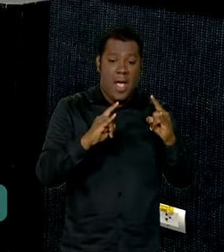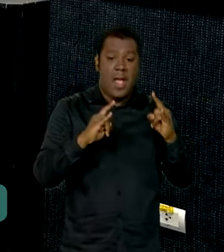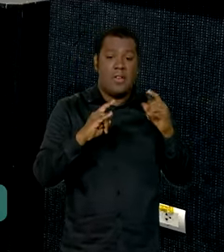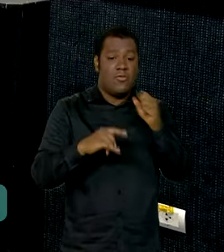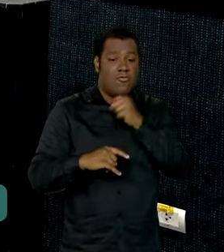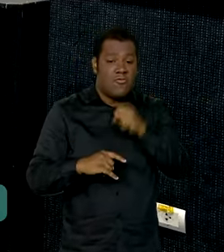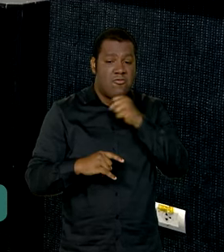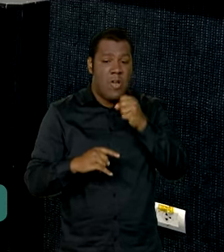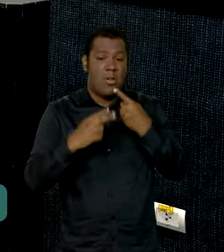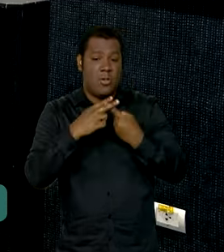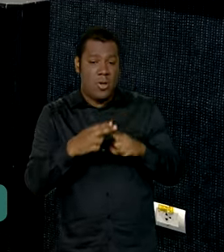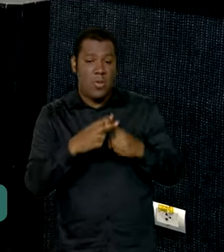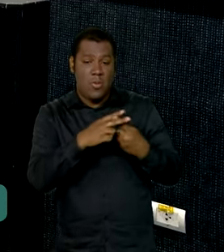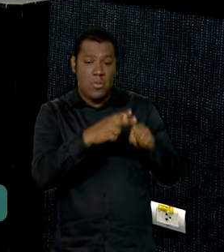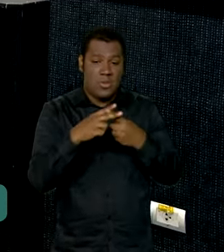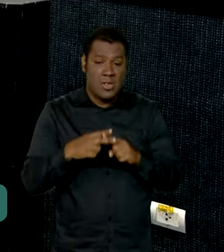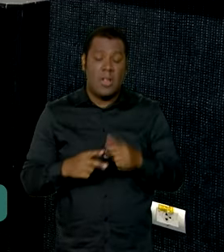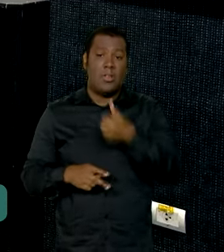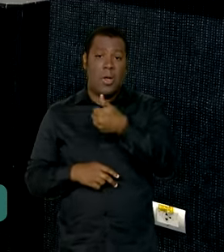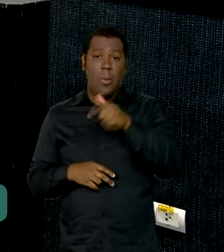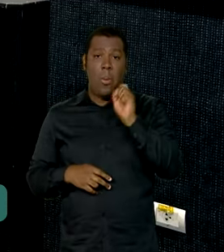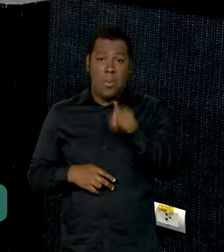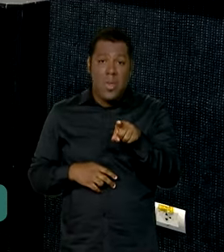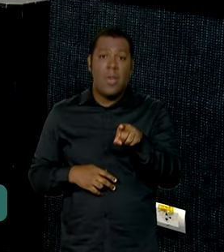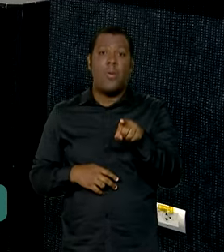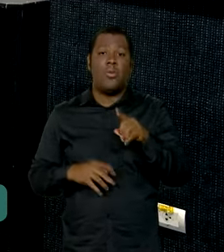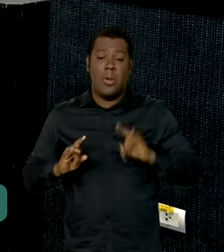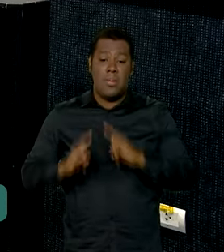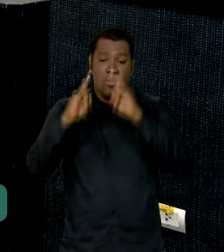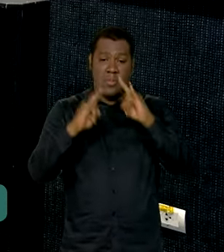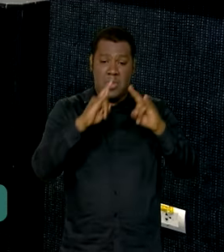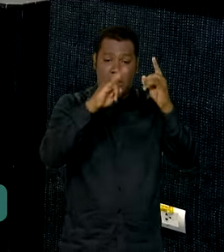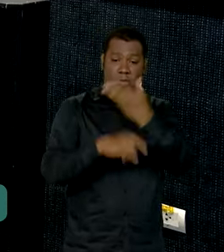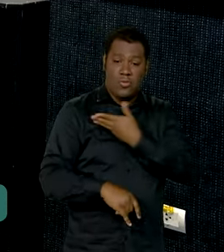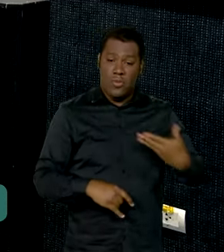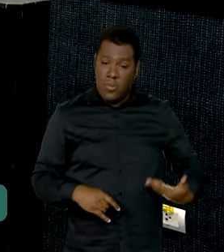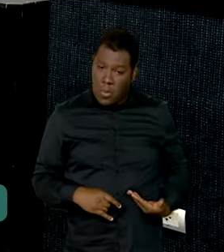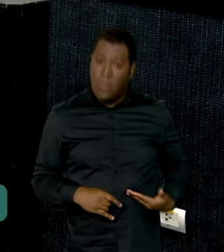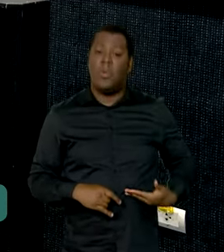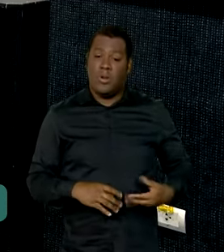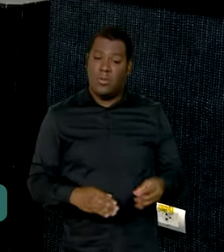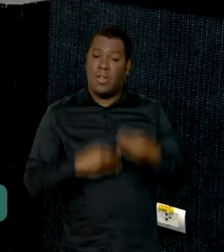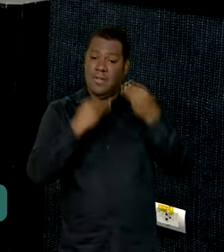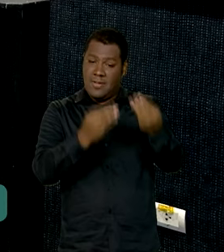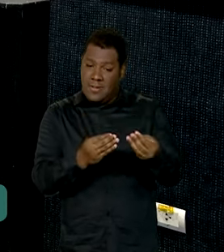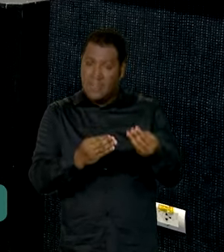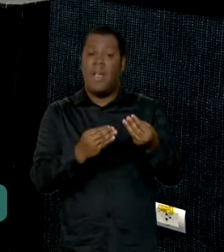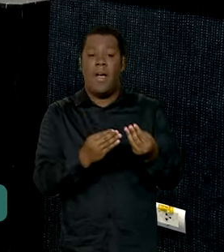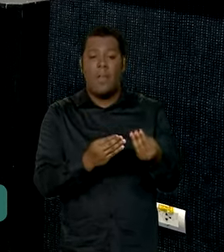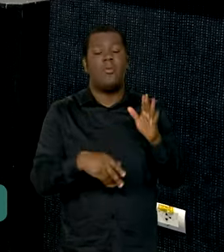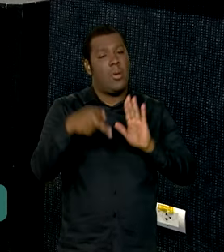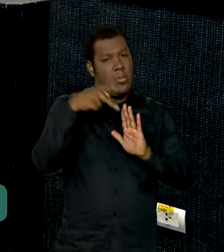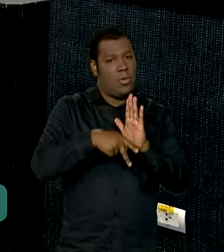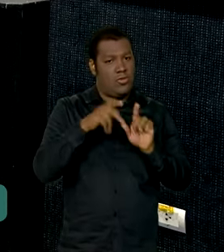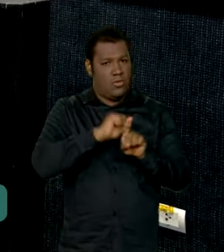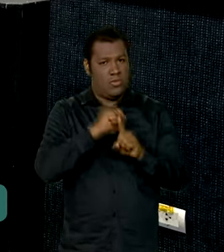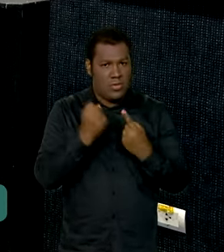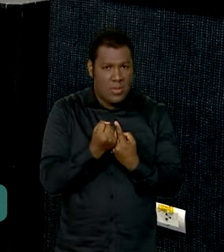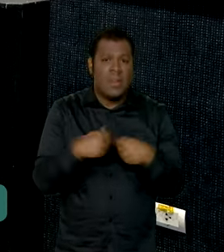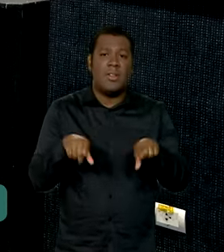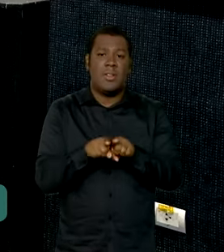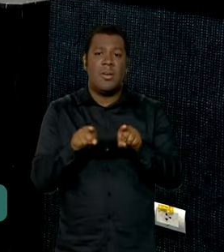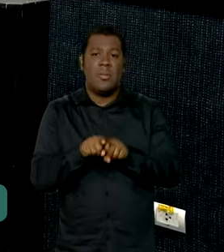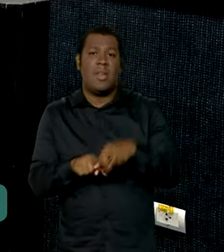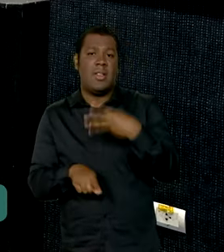Mais de mil imóveis da União poderão fazer parte do programa, além de outros 3 mil imóveis